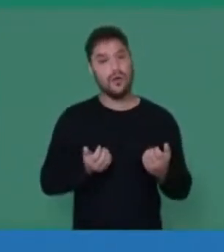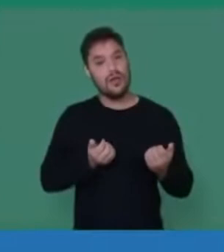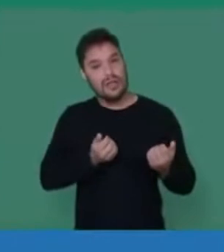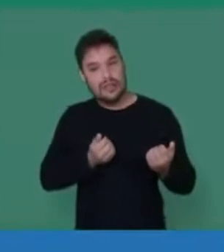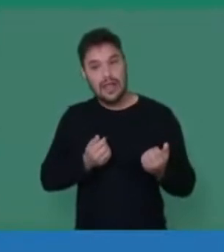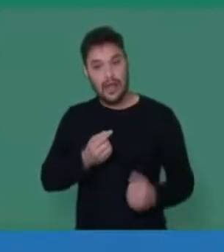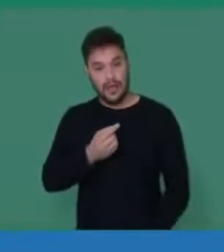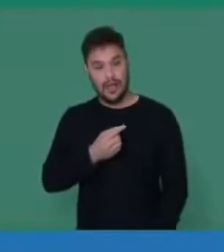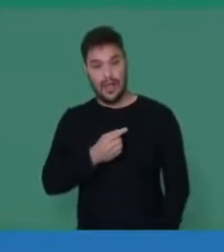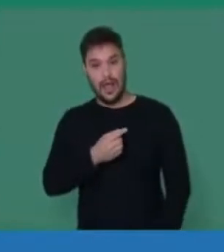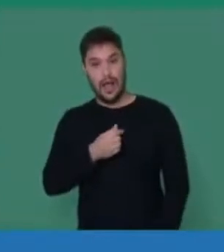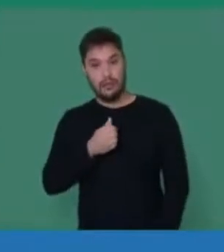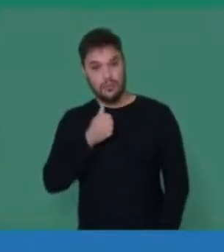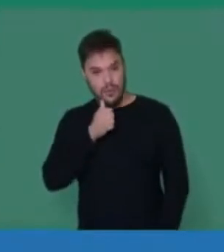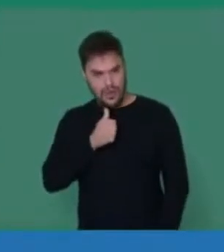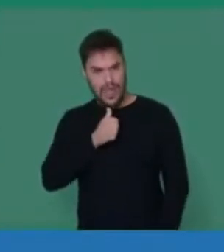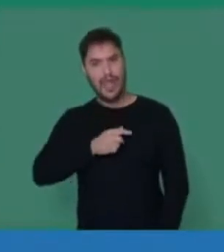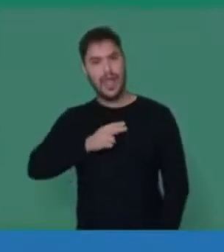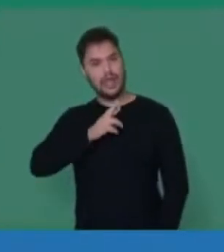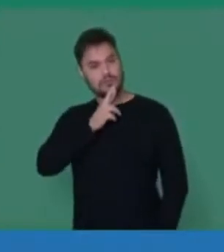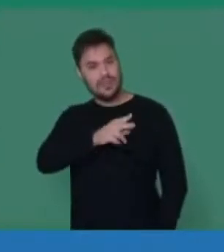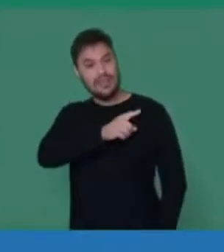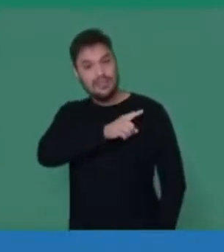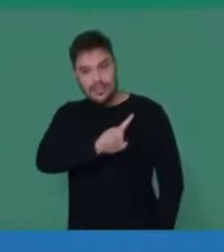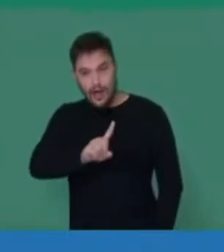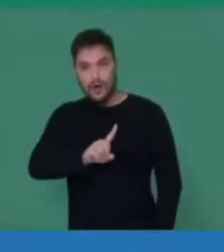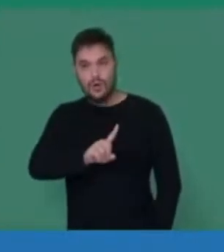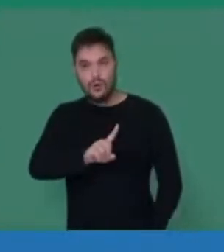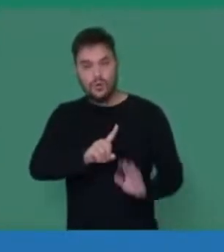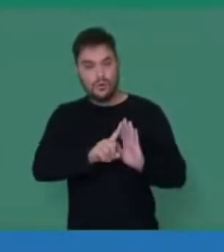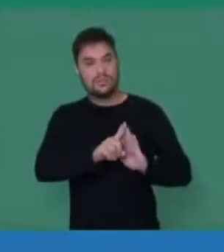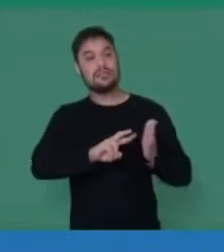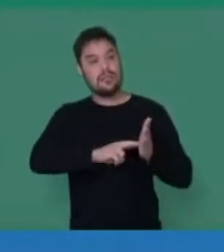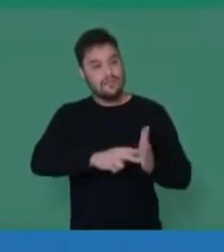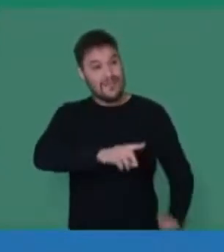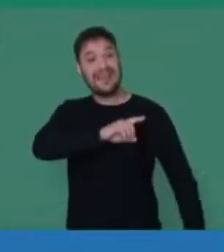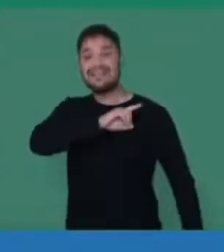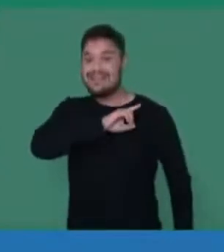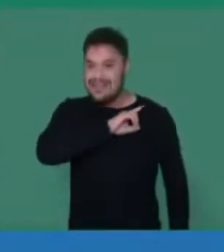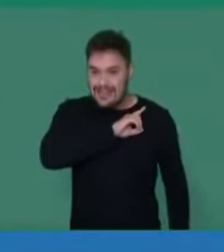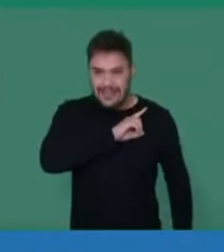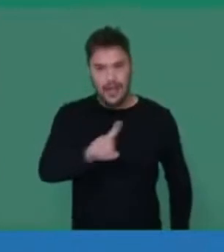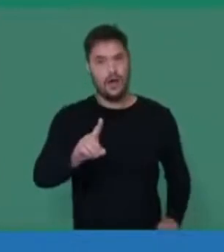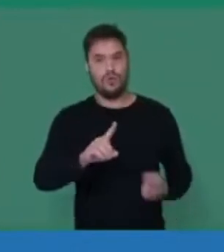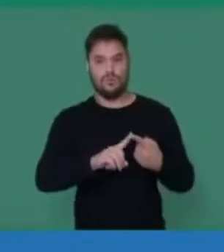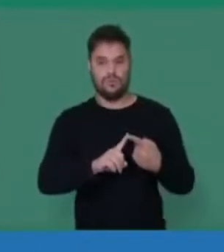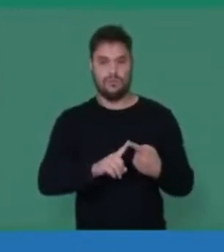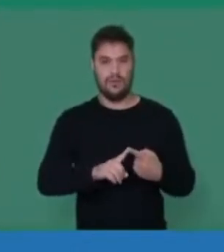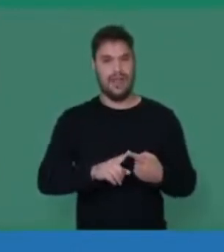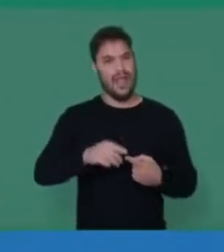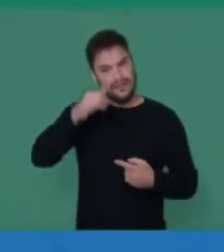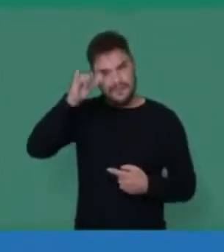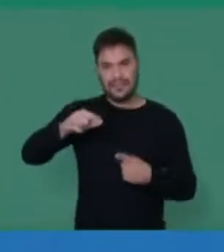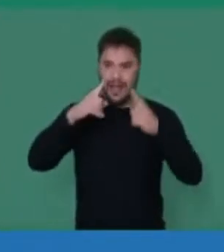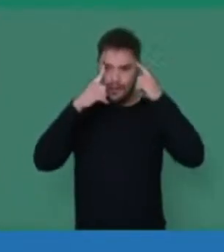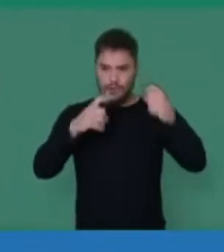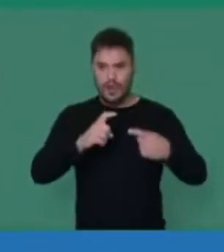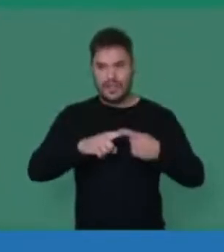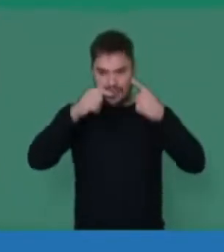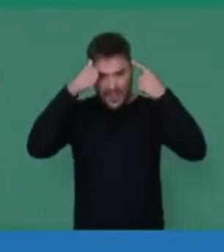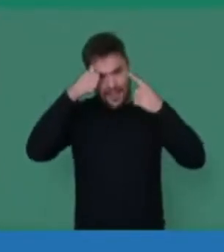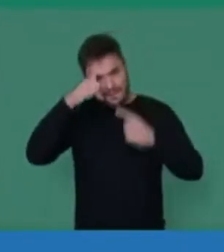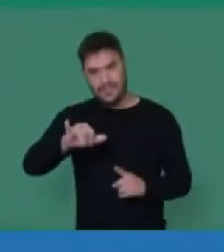palavra da mulher tem valor, então não é não, não há violência, não há o assédio,